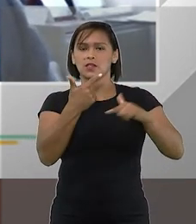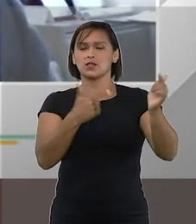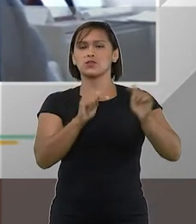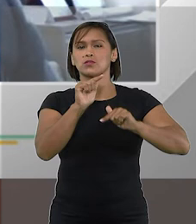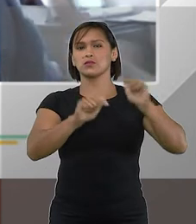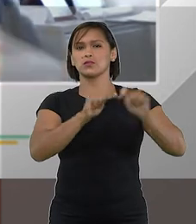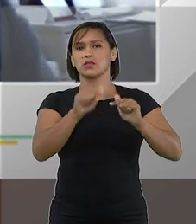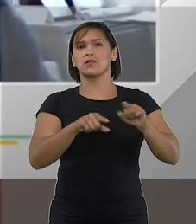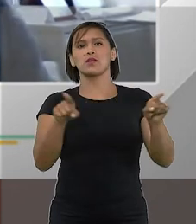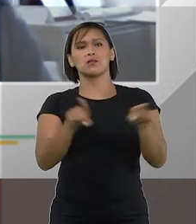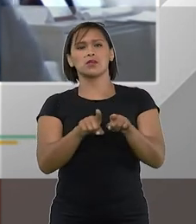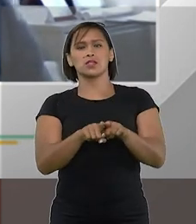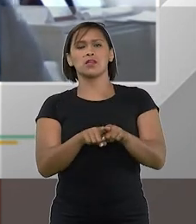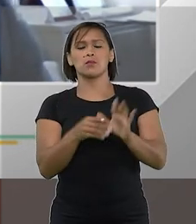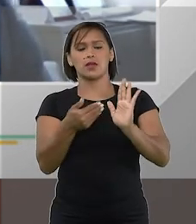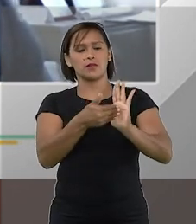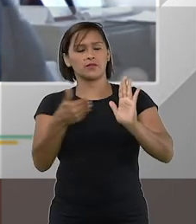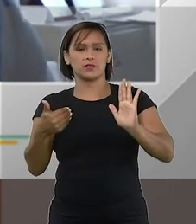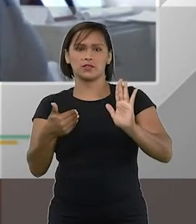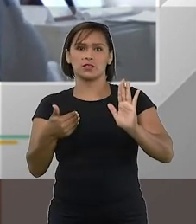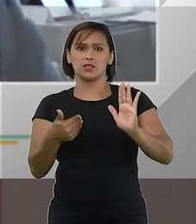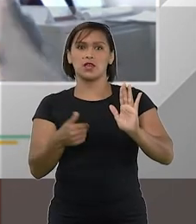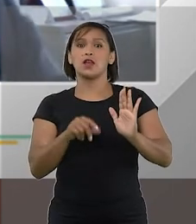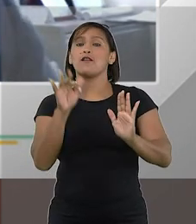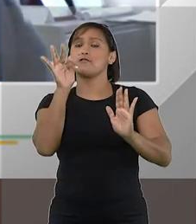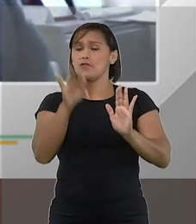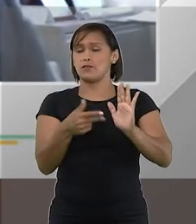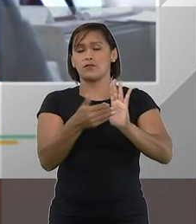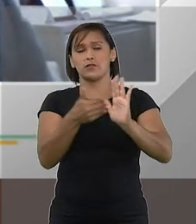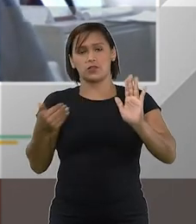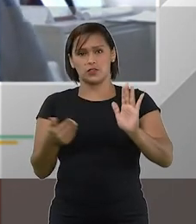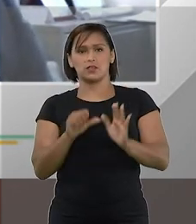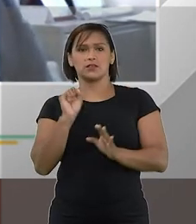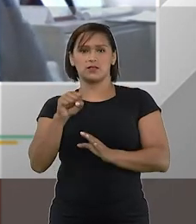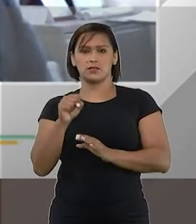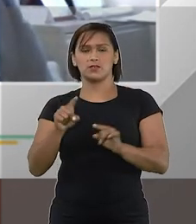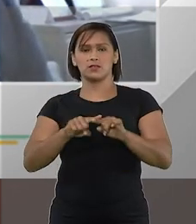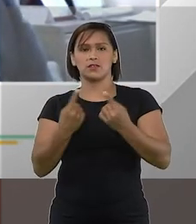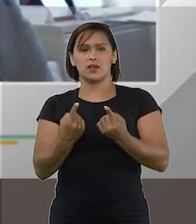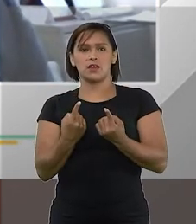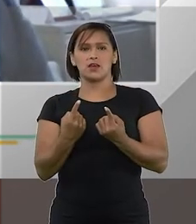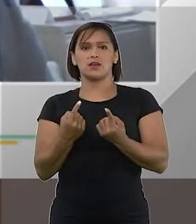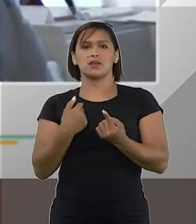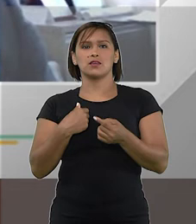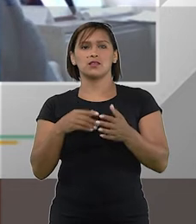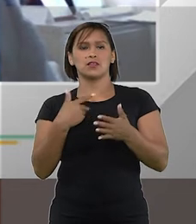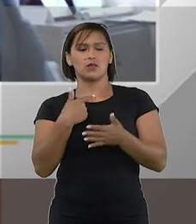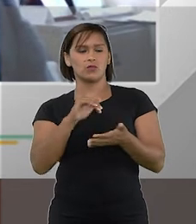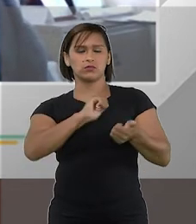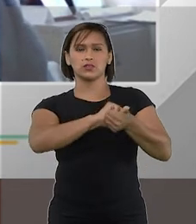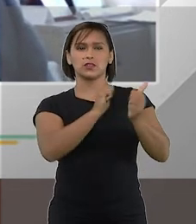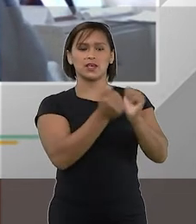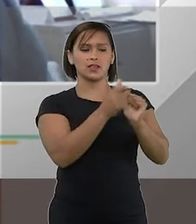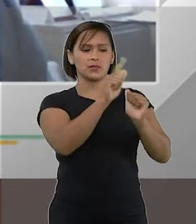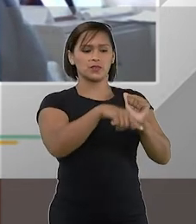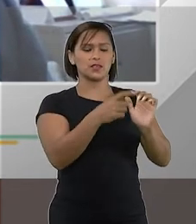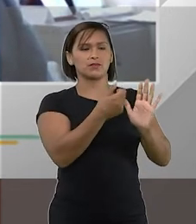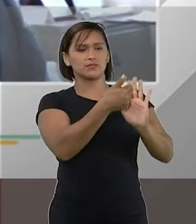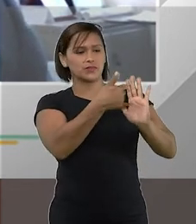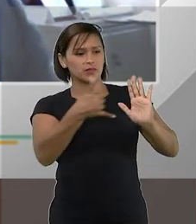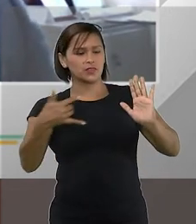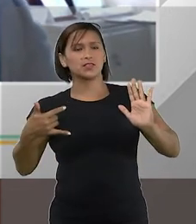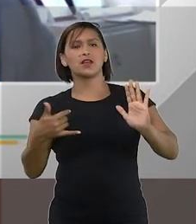outras atividades e essa emenda teria sido rejeitada teria não foi rejeitada então os adeptos dessa corrente